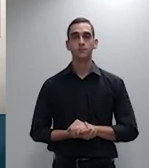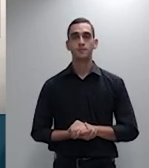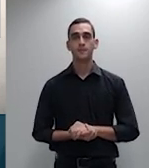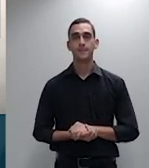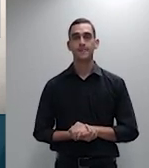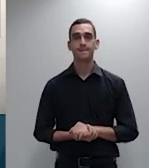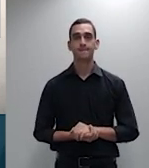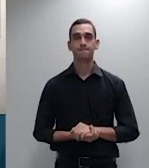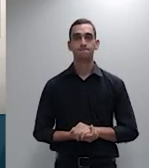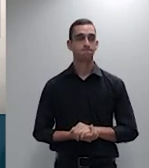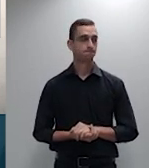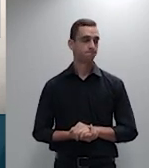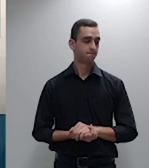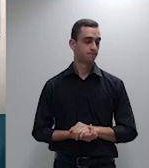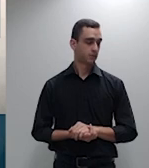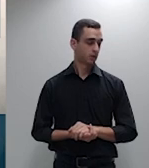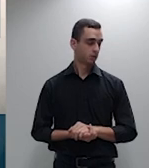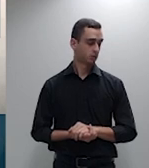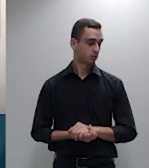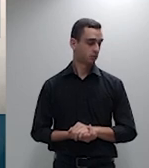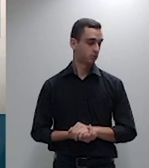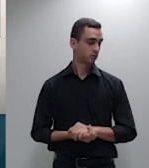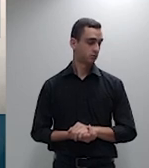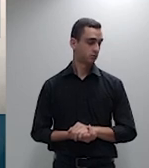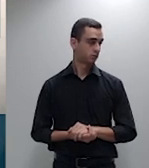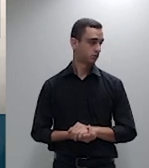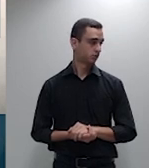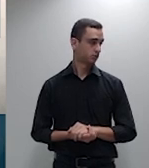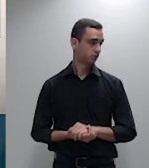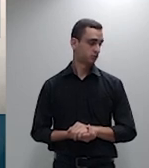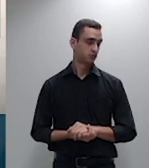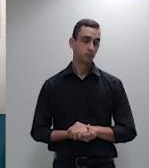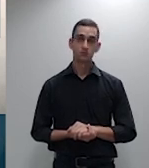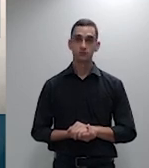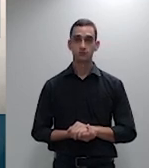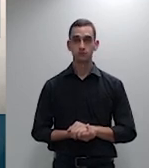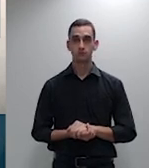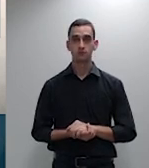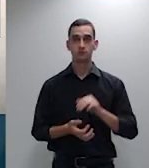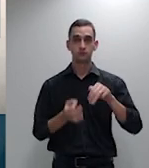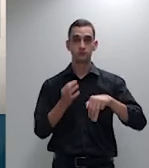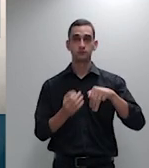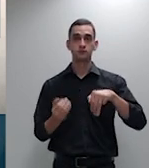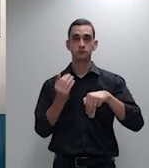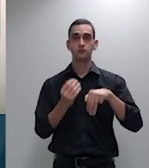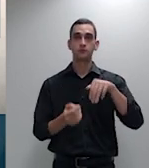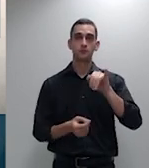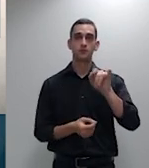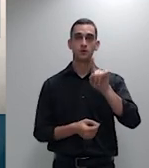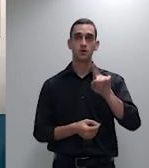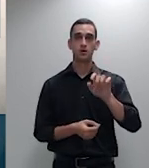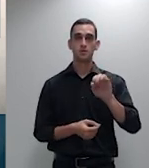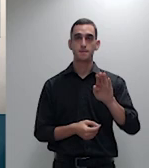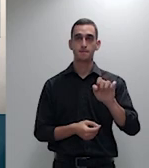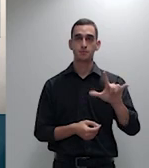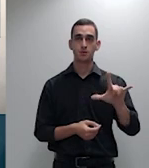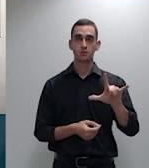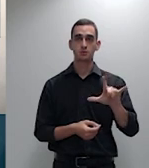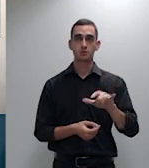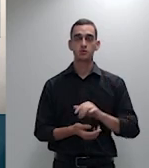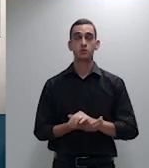Obrigado, ministro Paulo. Ministra Maria Isabel Galotti. Boa tarde a todos os